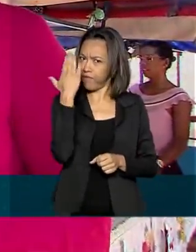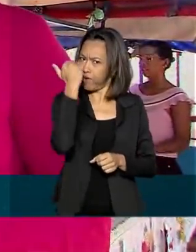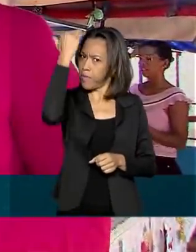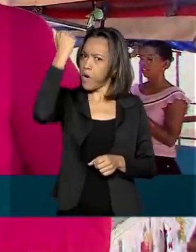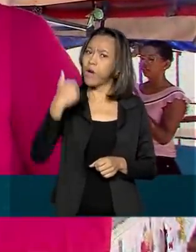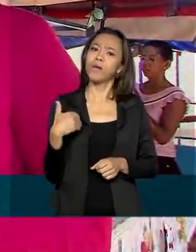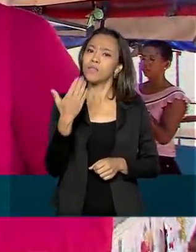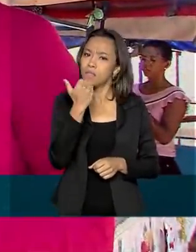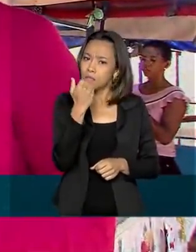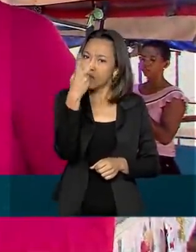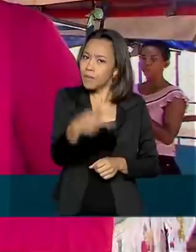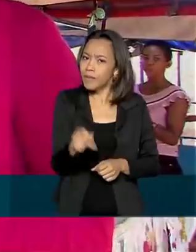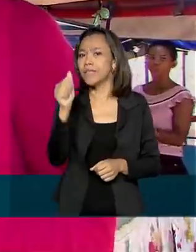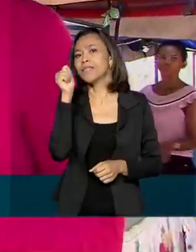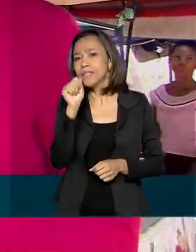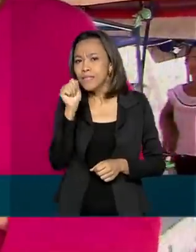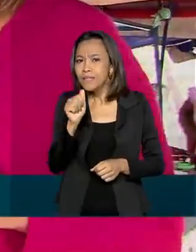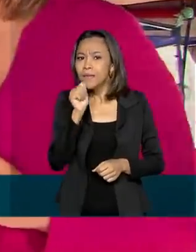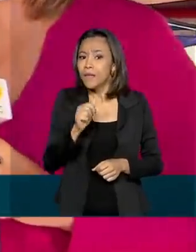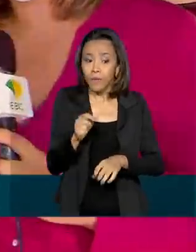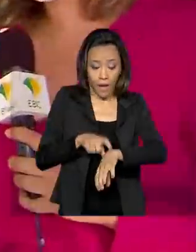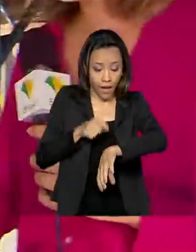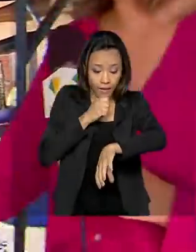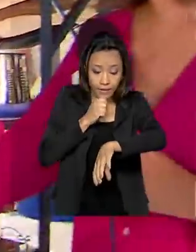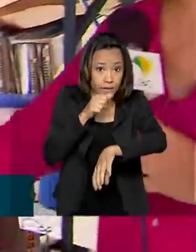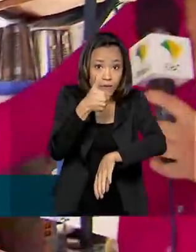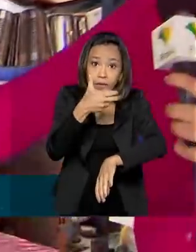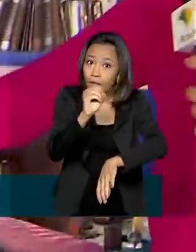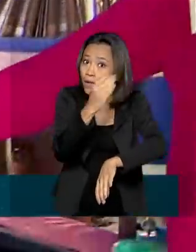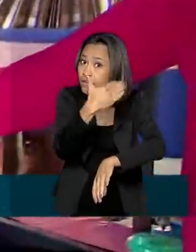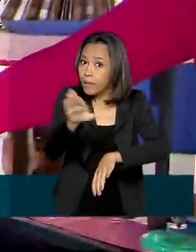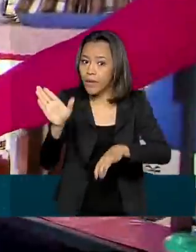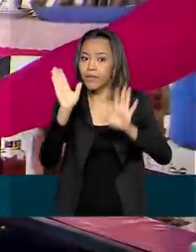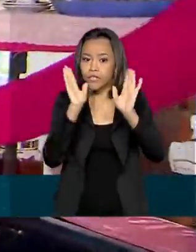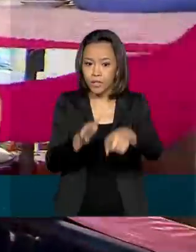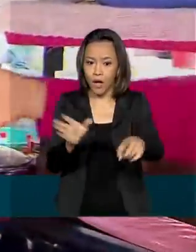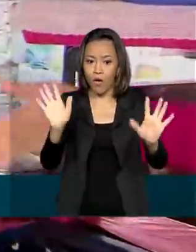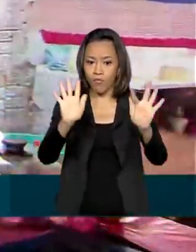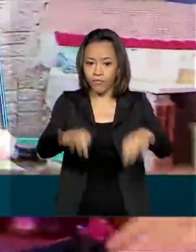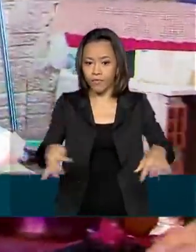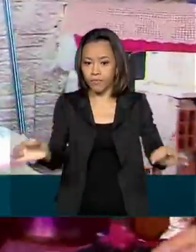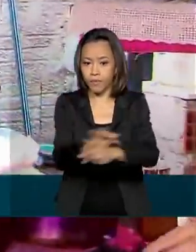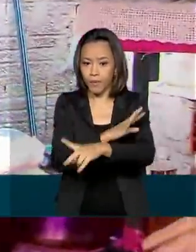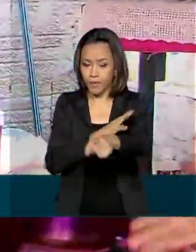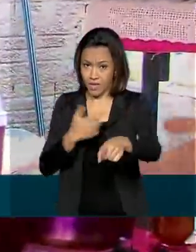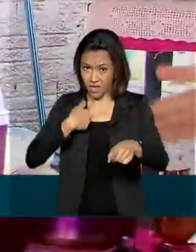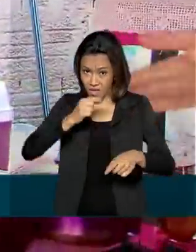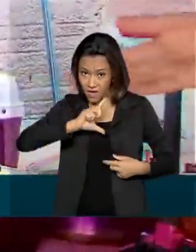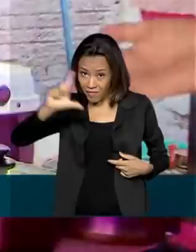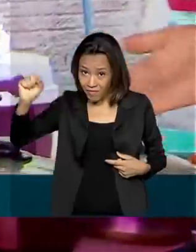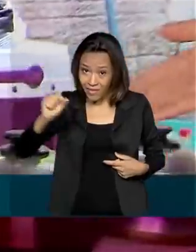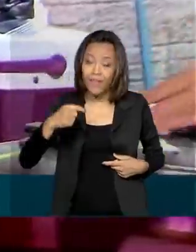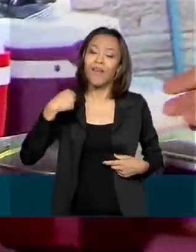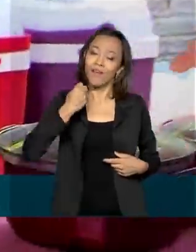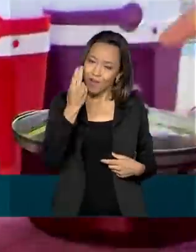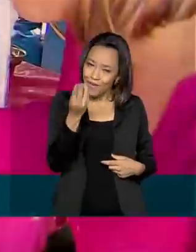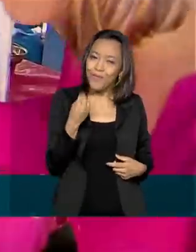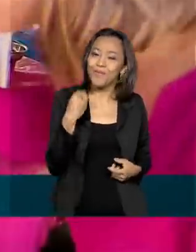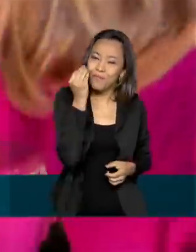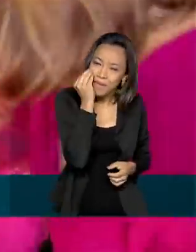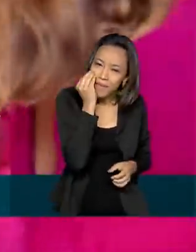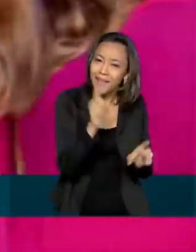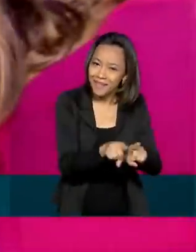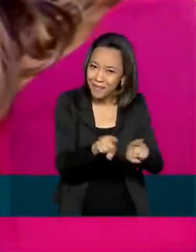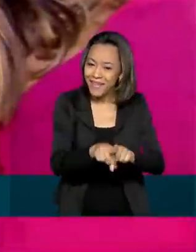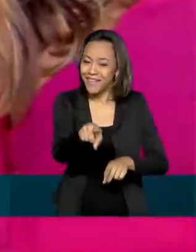aqui em Imperatriz que não são nem dez e meia da manhã e já está no fim. E eu não poderia sair daqui sem experimentar essa delícia, né?